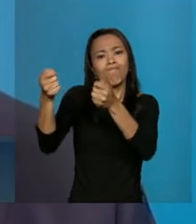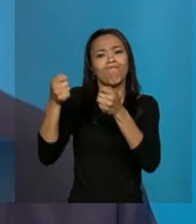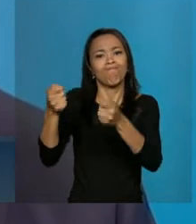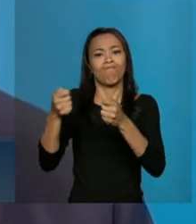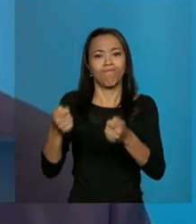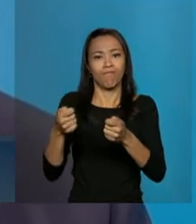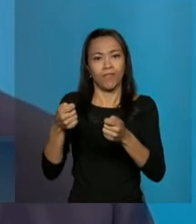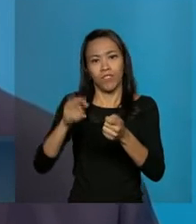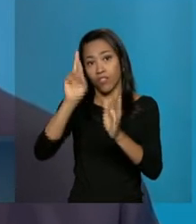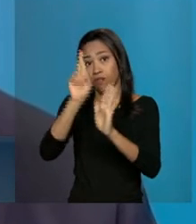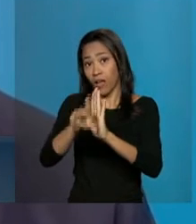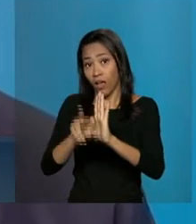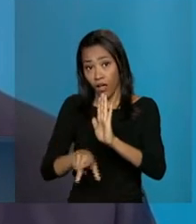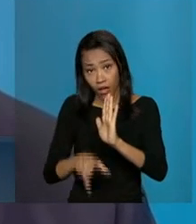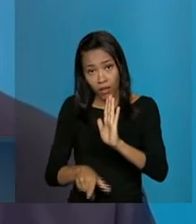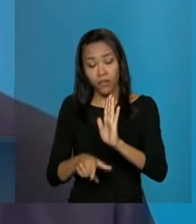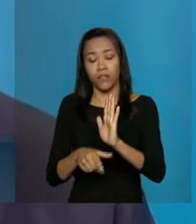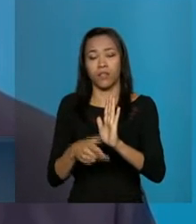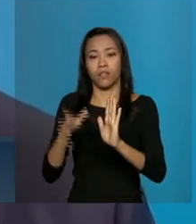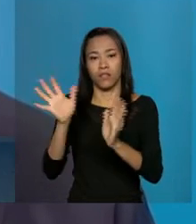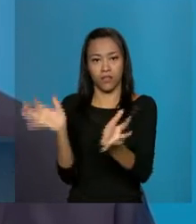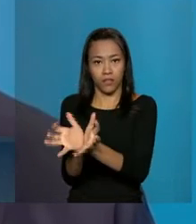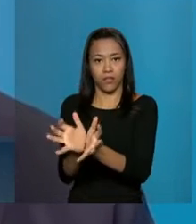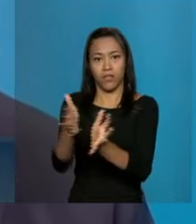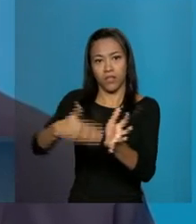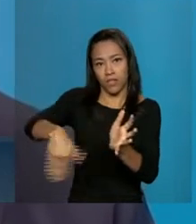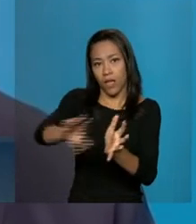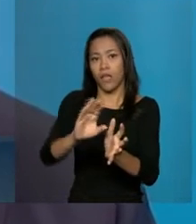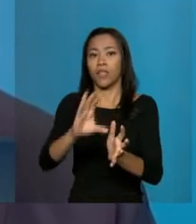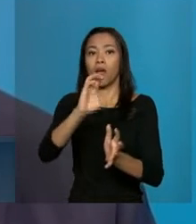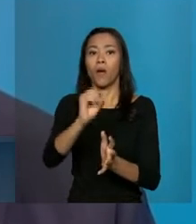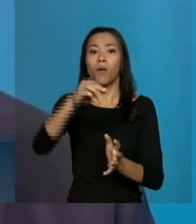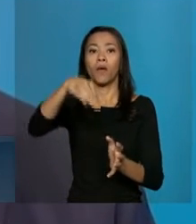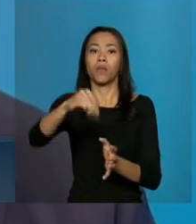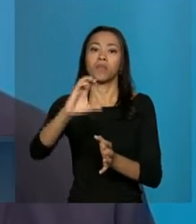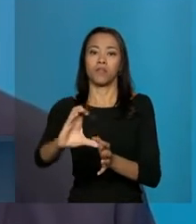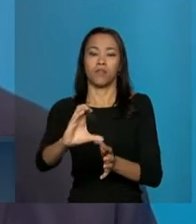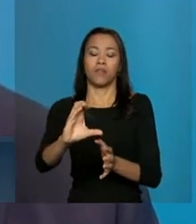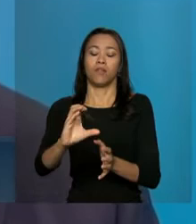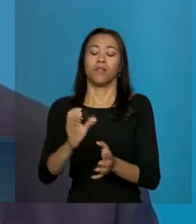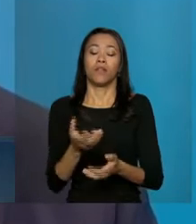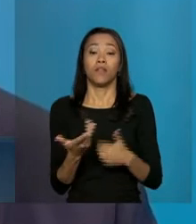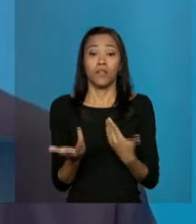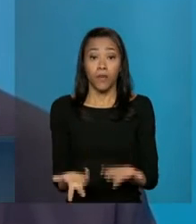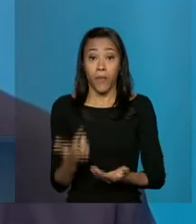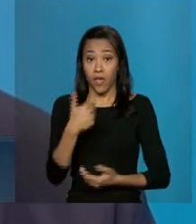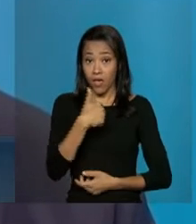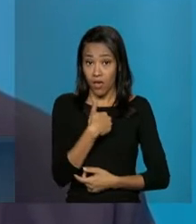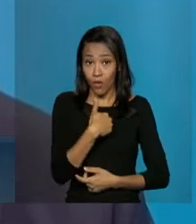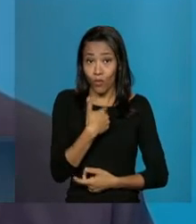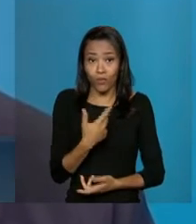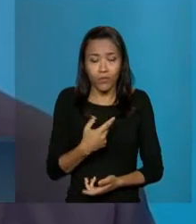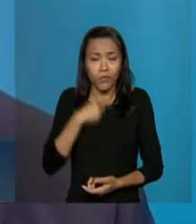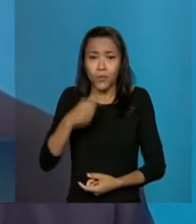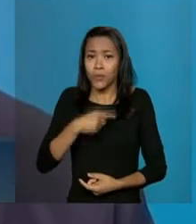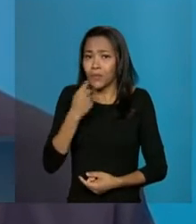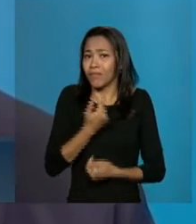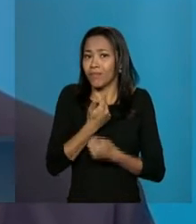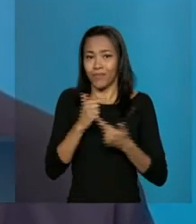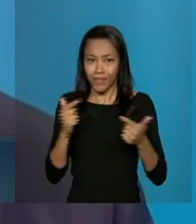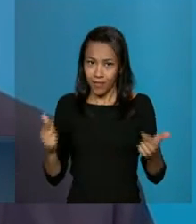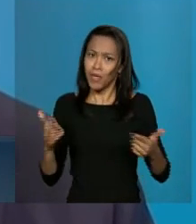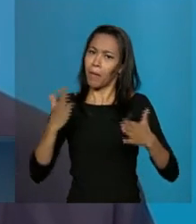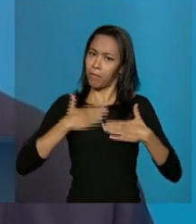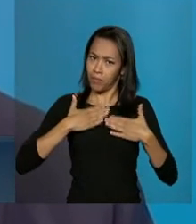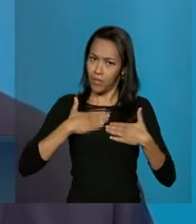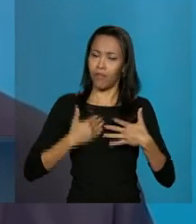solução de controvérsias da Organização Mundial do Comércio. E eu não tenho a menor dúvida que